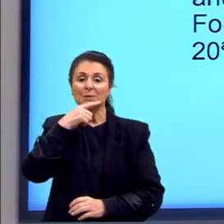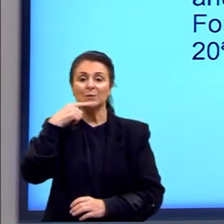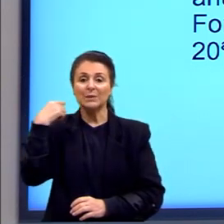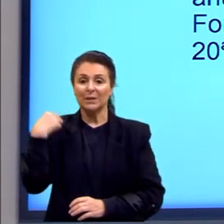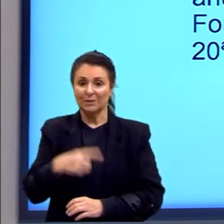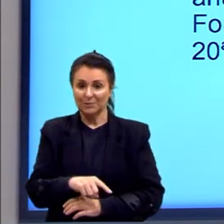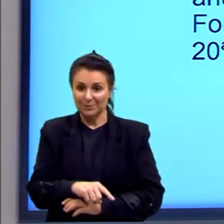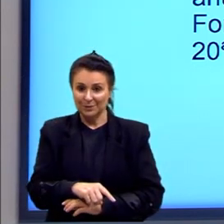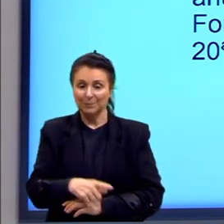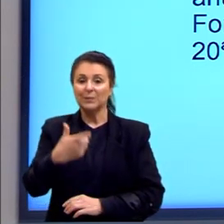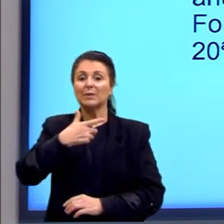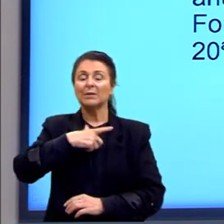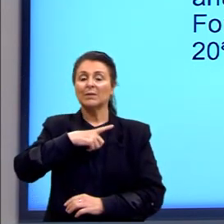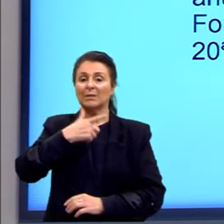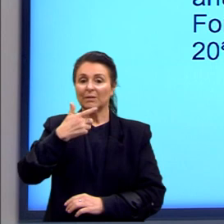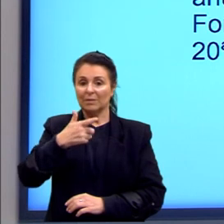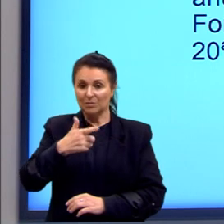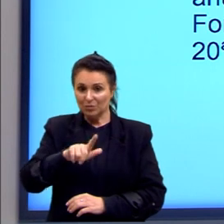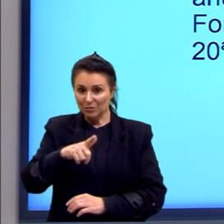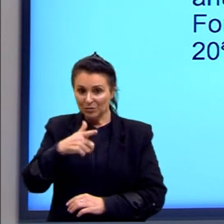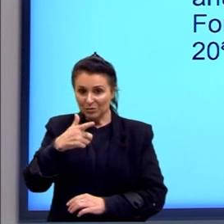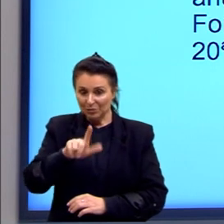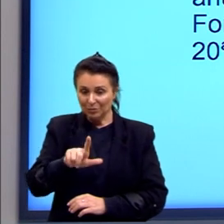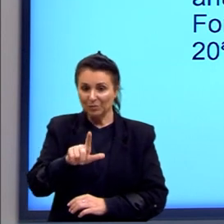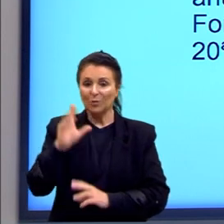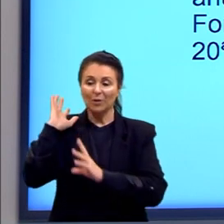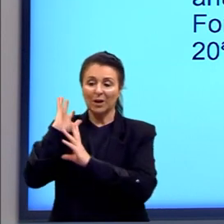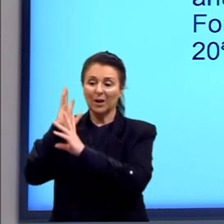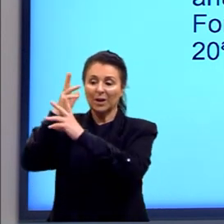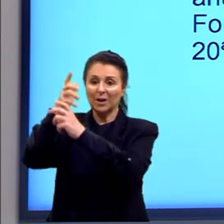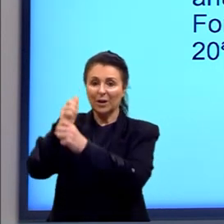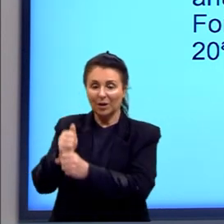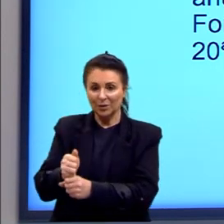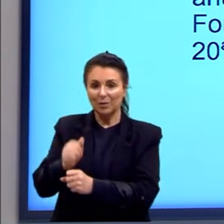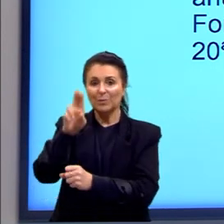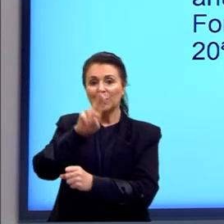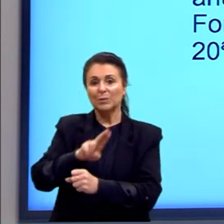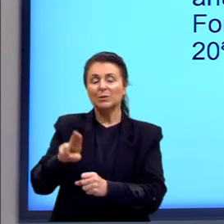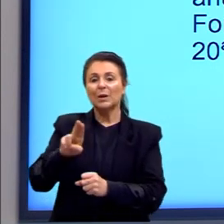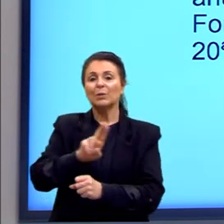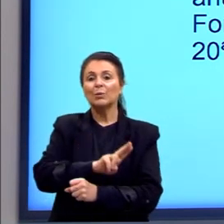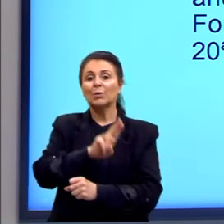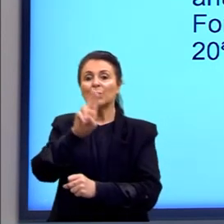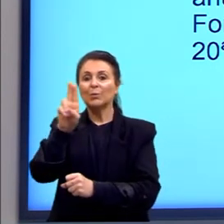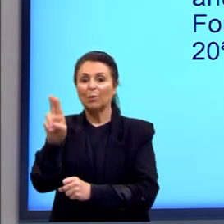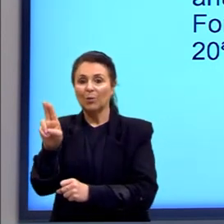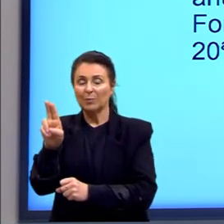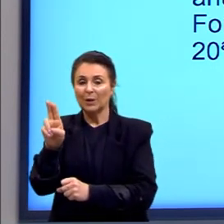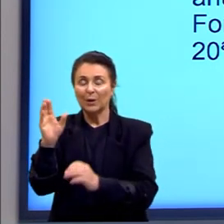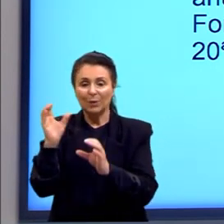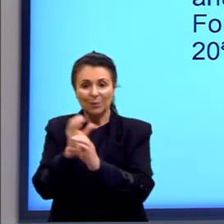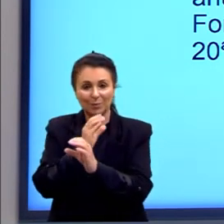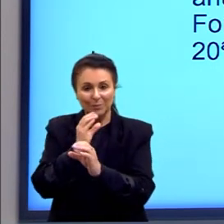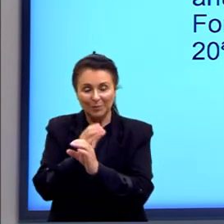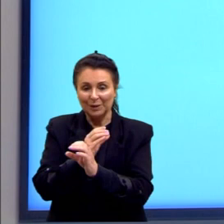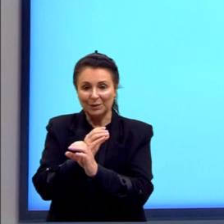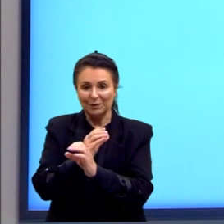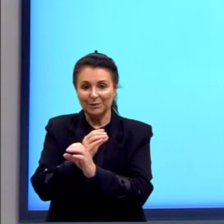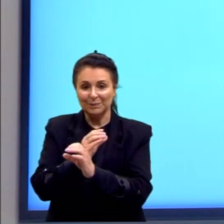tem, de novo, essa questão da retomada através do sobrenome ou do nome inteiro.